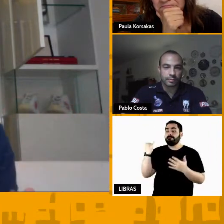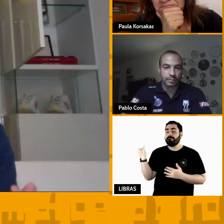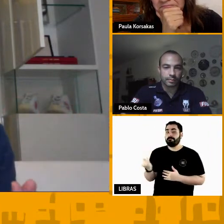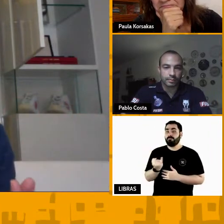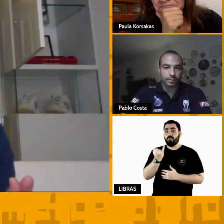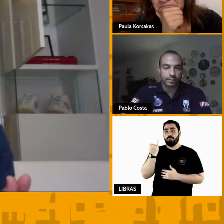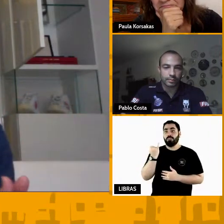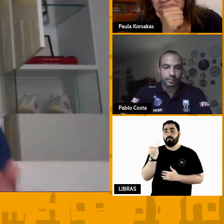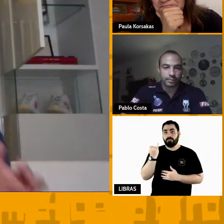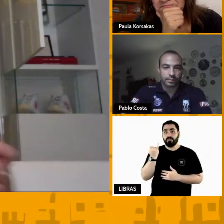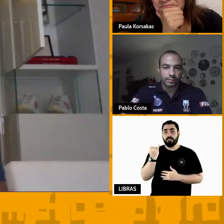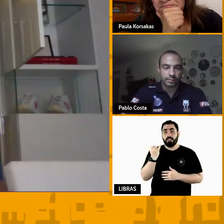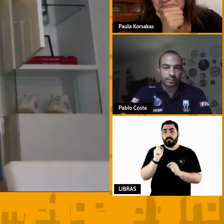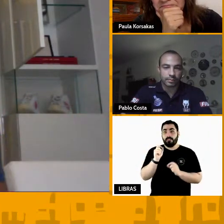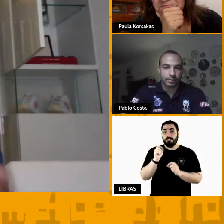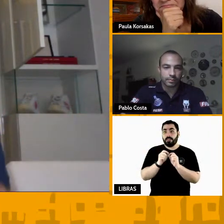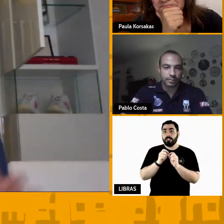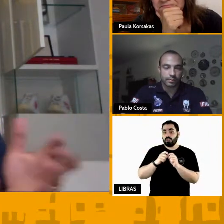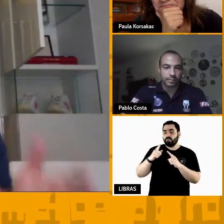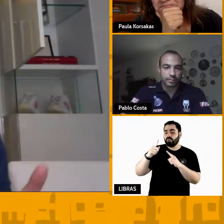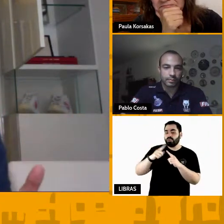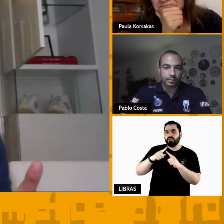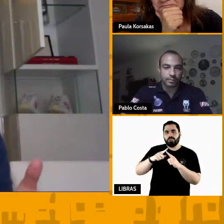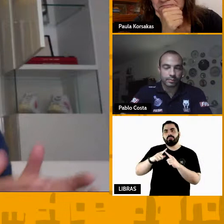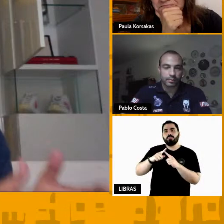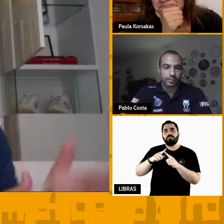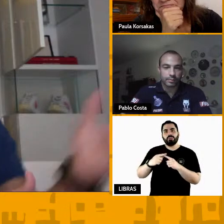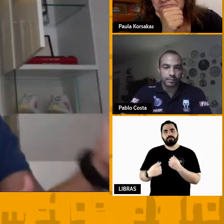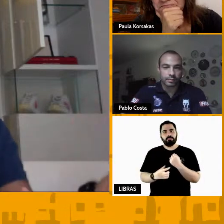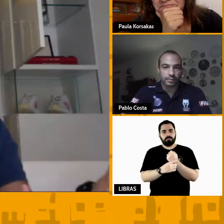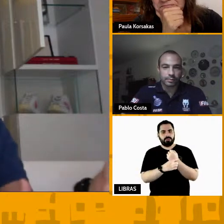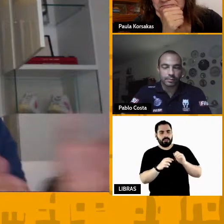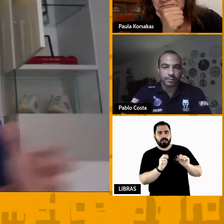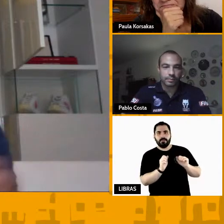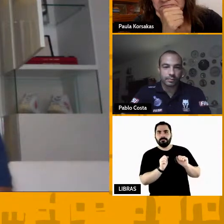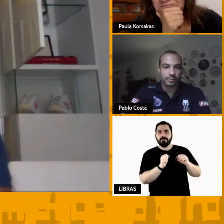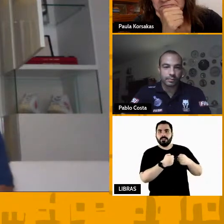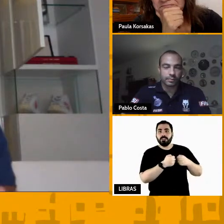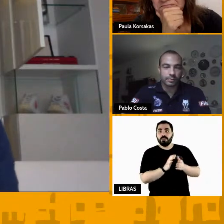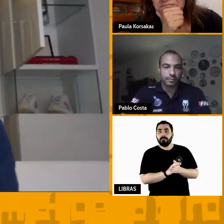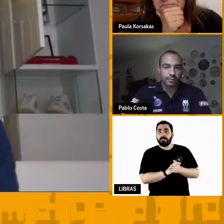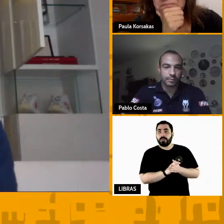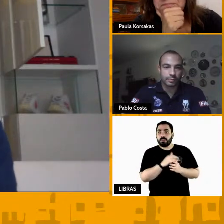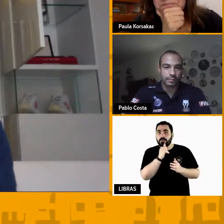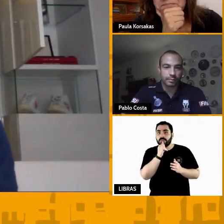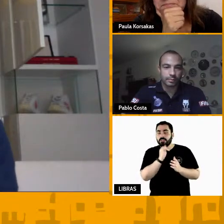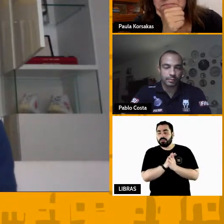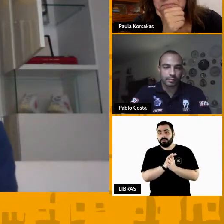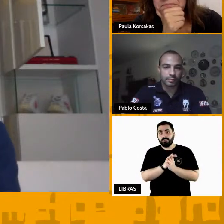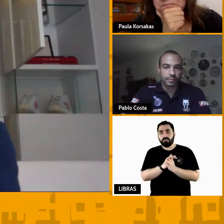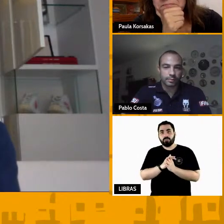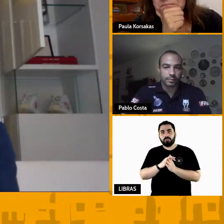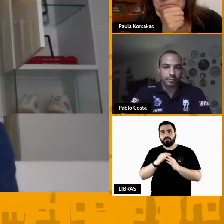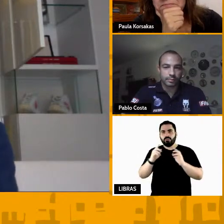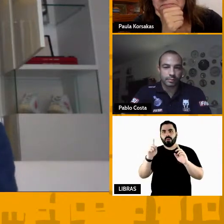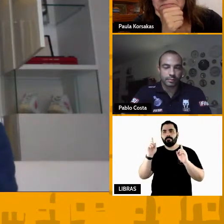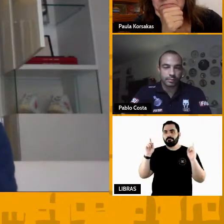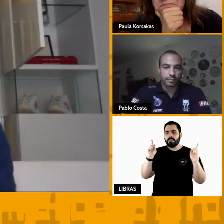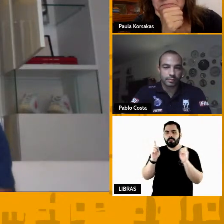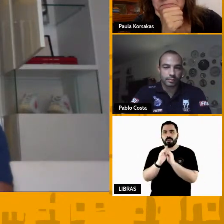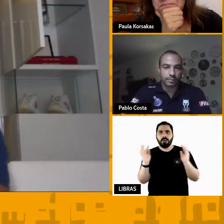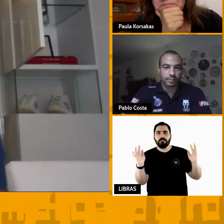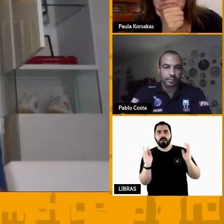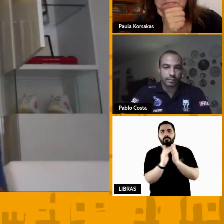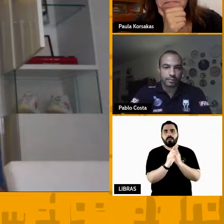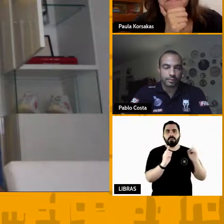fazendo um tipo de defesa se o adversário chegar a cesta com a gente executando aquela defesa